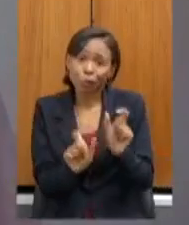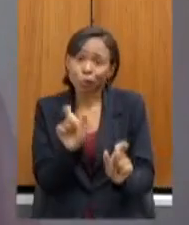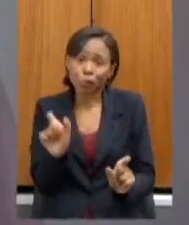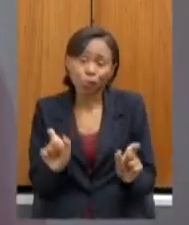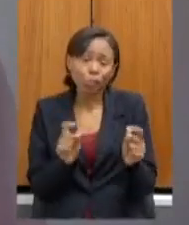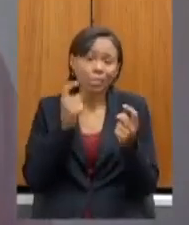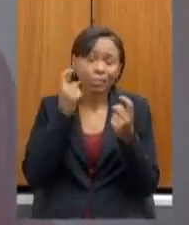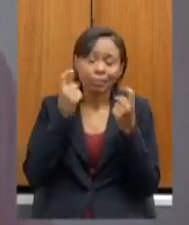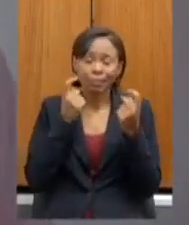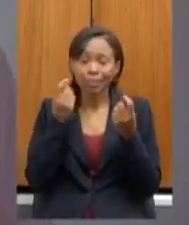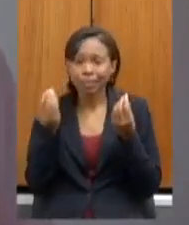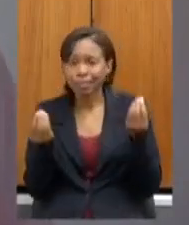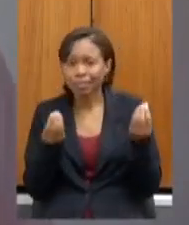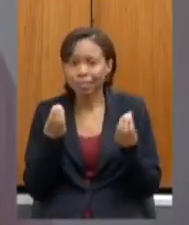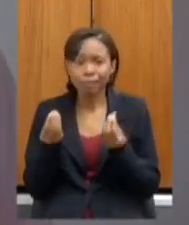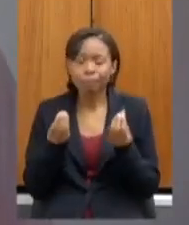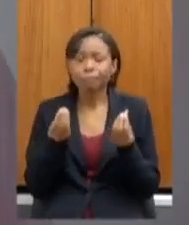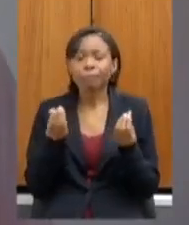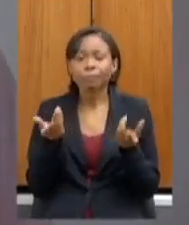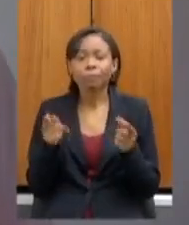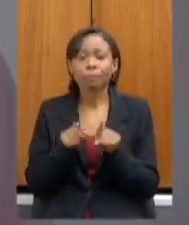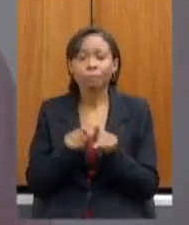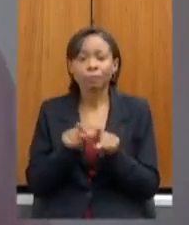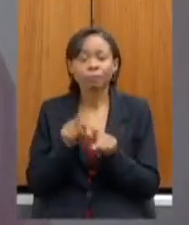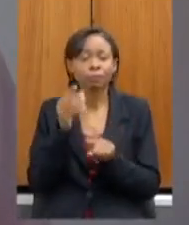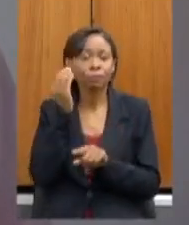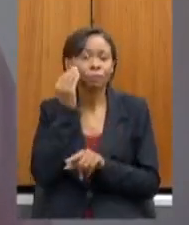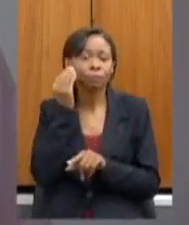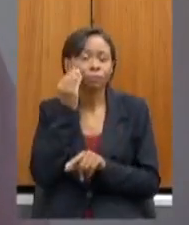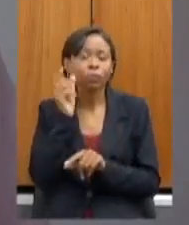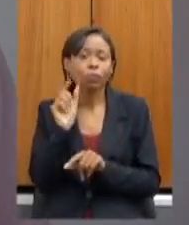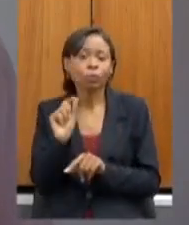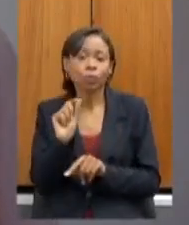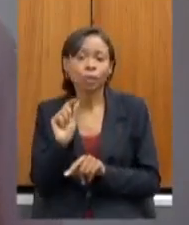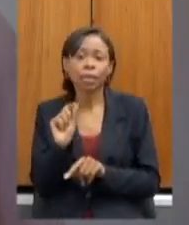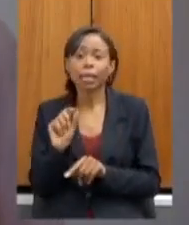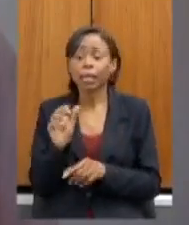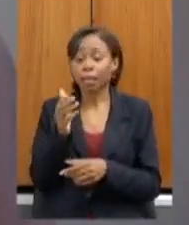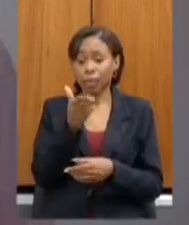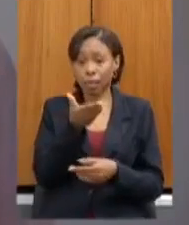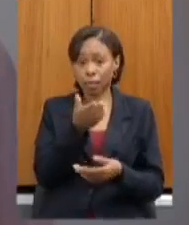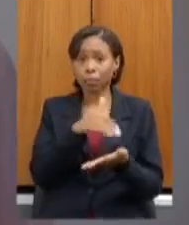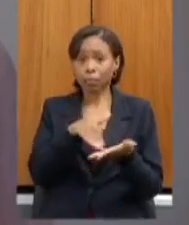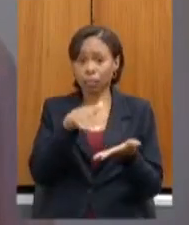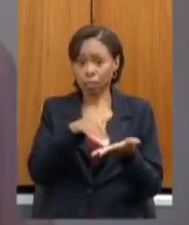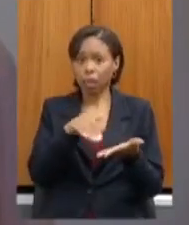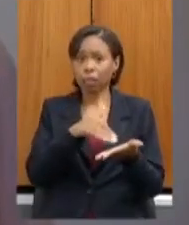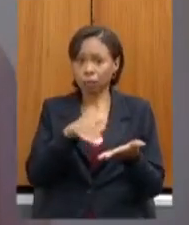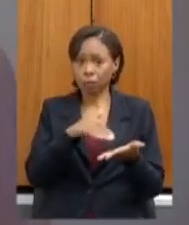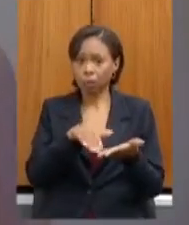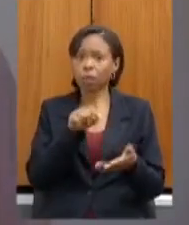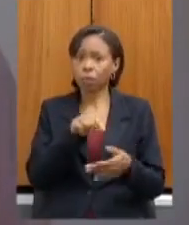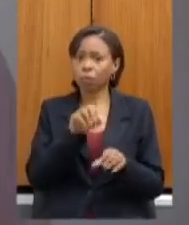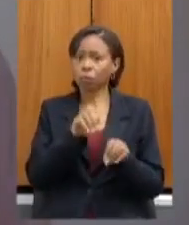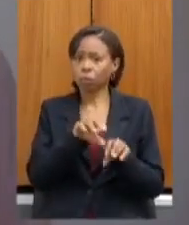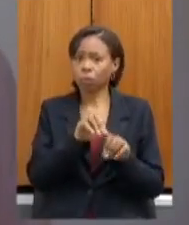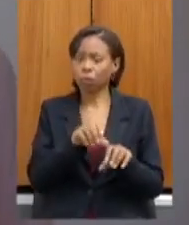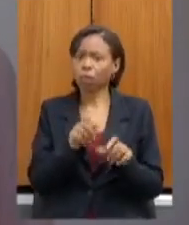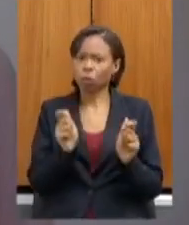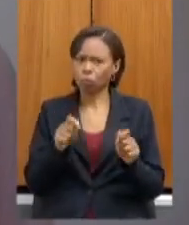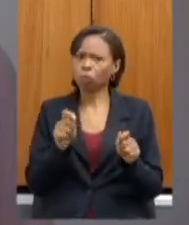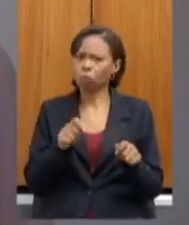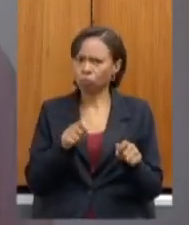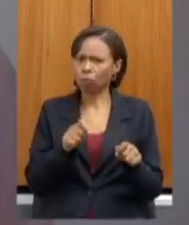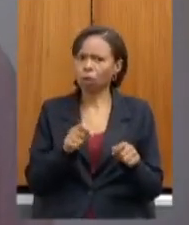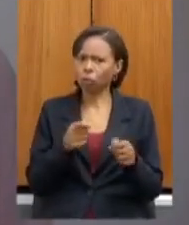processos deputado que a Secretaria tem sim condições de iniciar assim como foram iniciadas as aulas